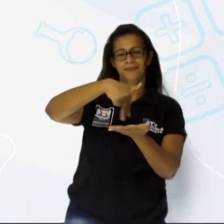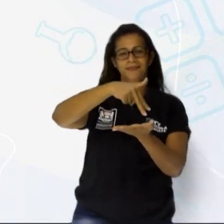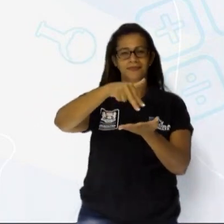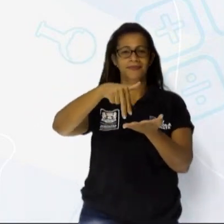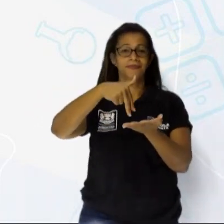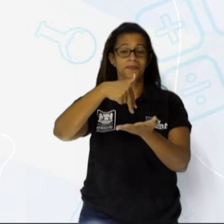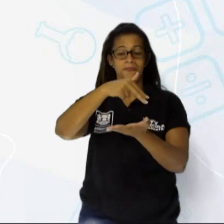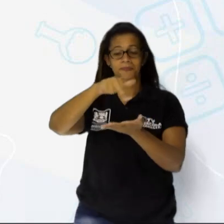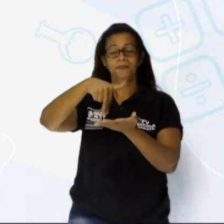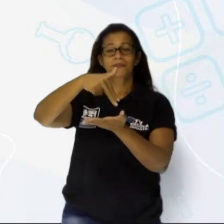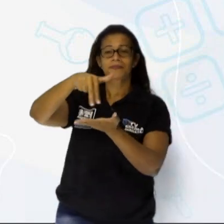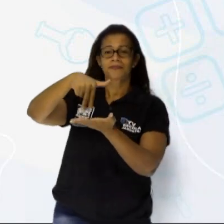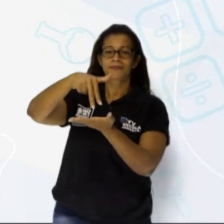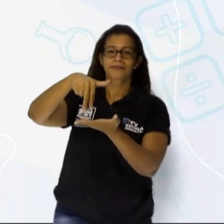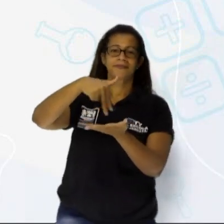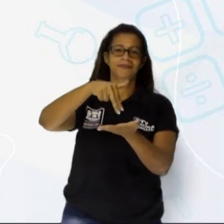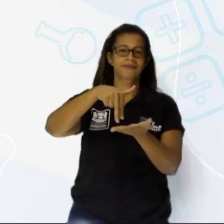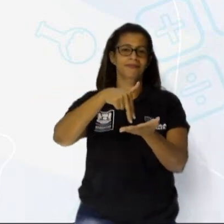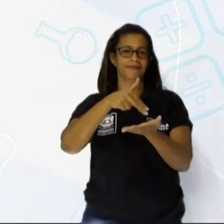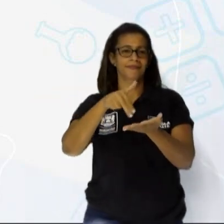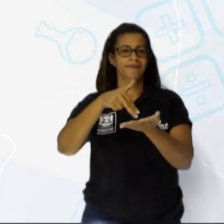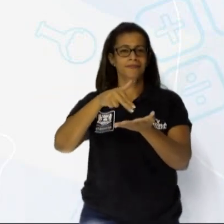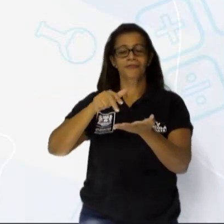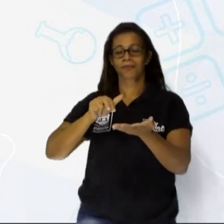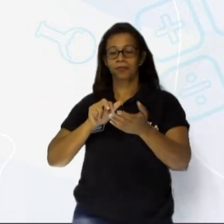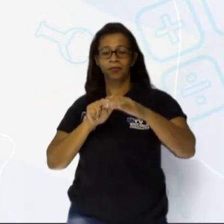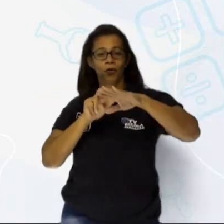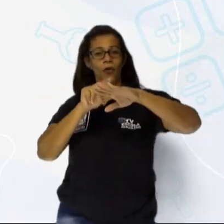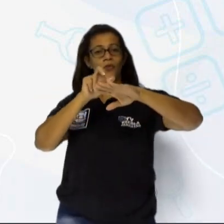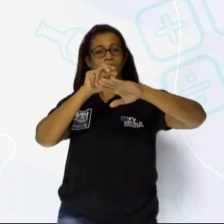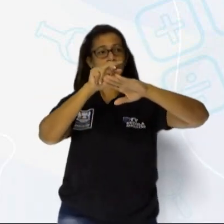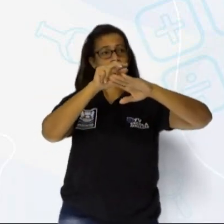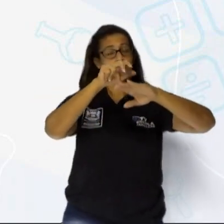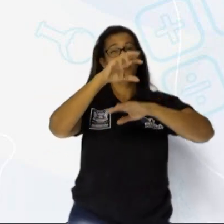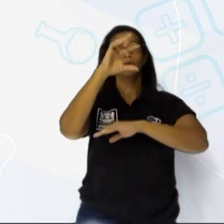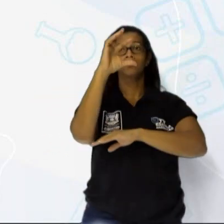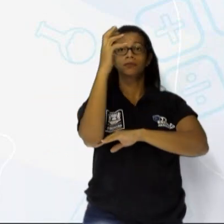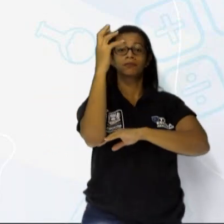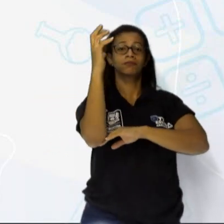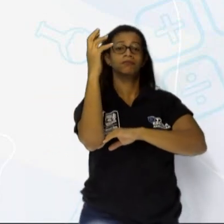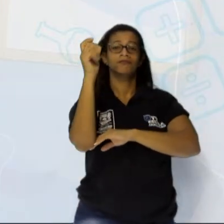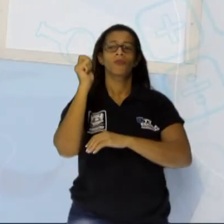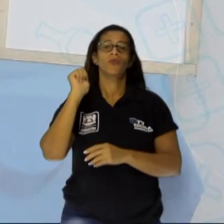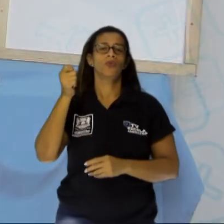assim E sobe meu galho Balançar o chucalho Depois dá a mão pra mim